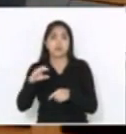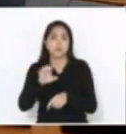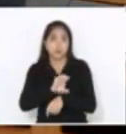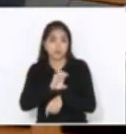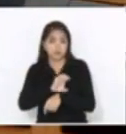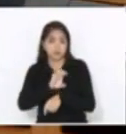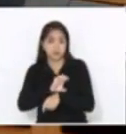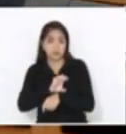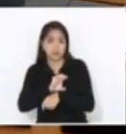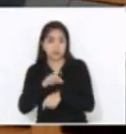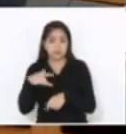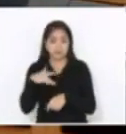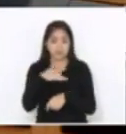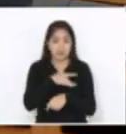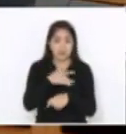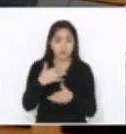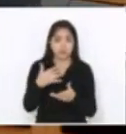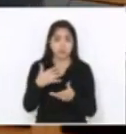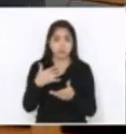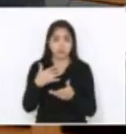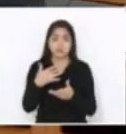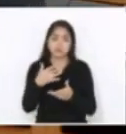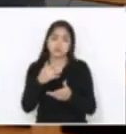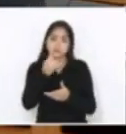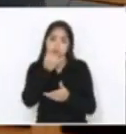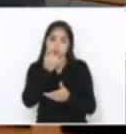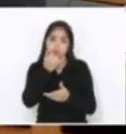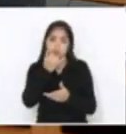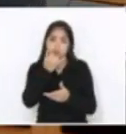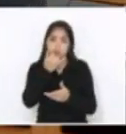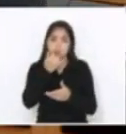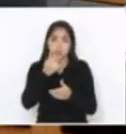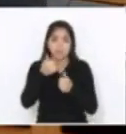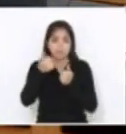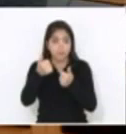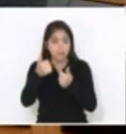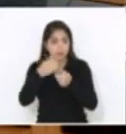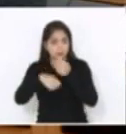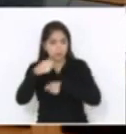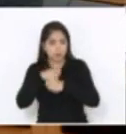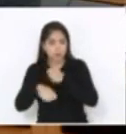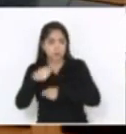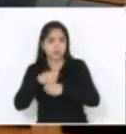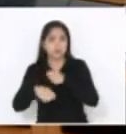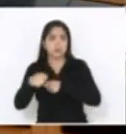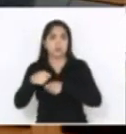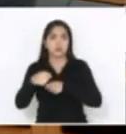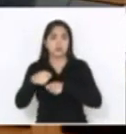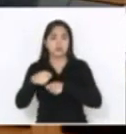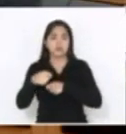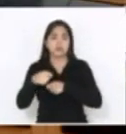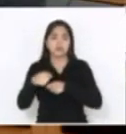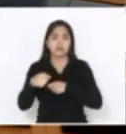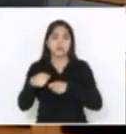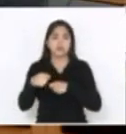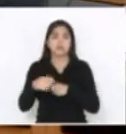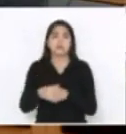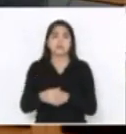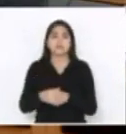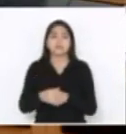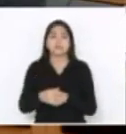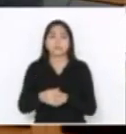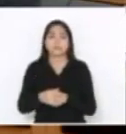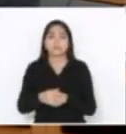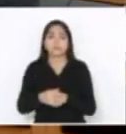econômica, ele só pode ter 200% da sua receita líquida comprometida com financiamento